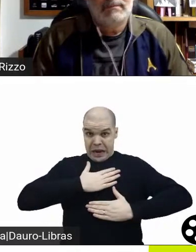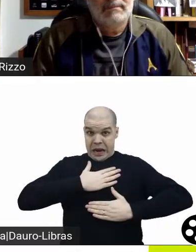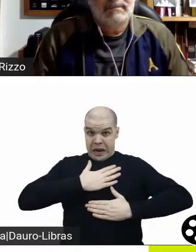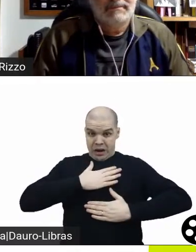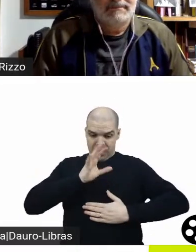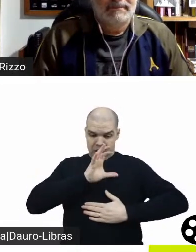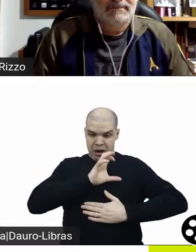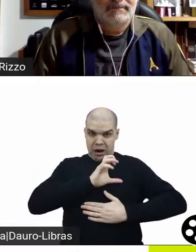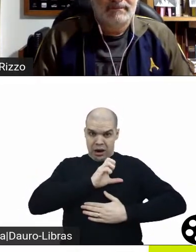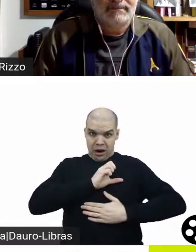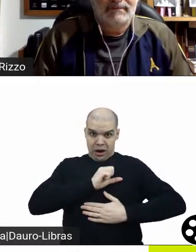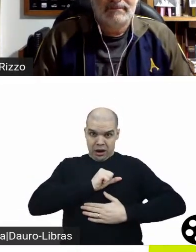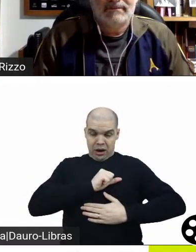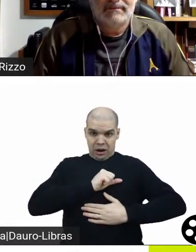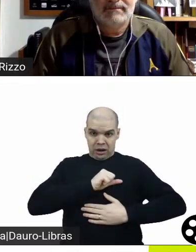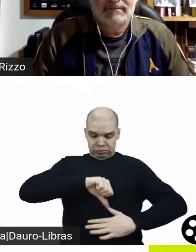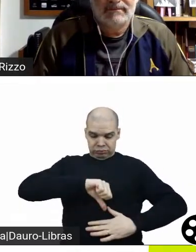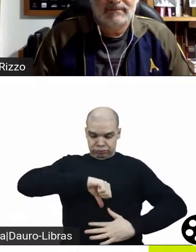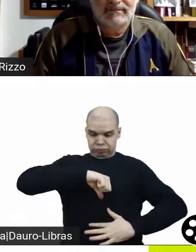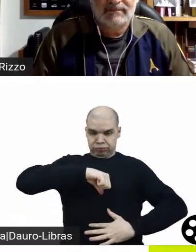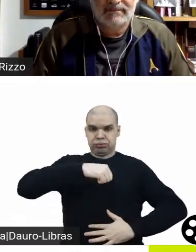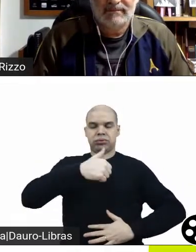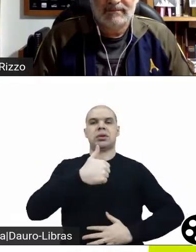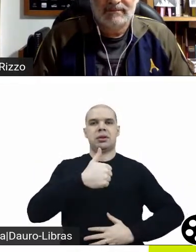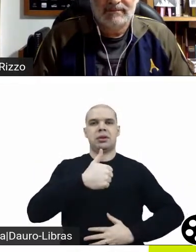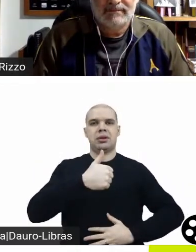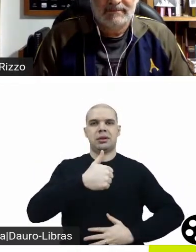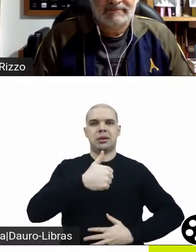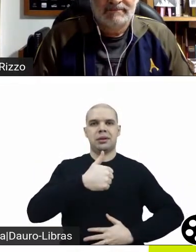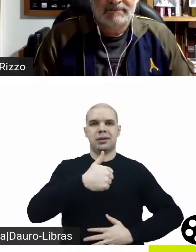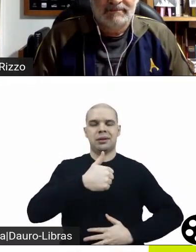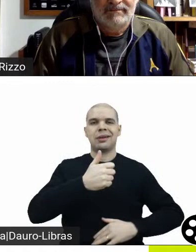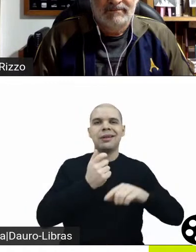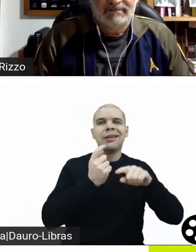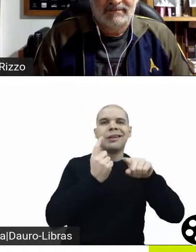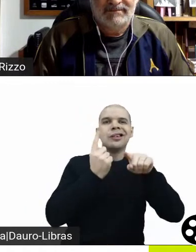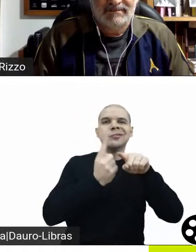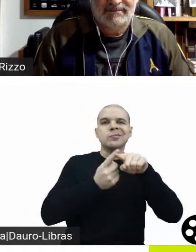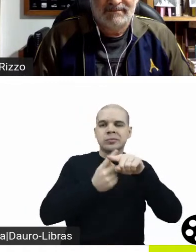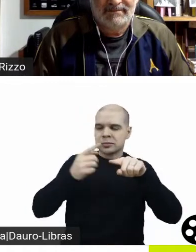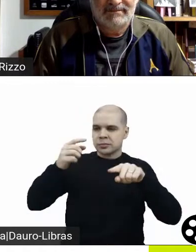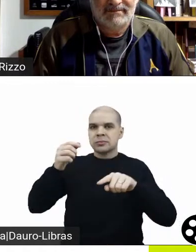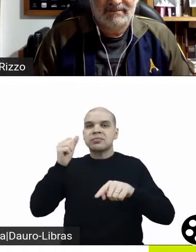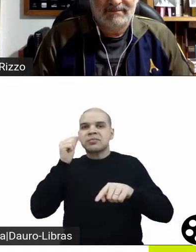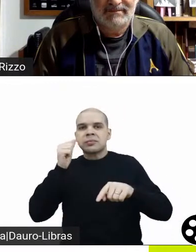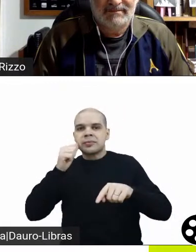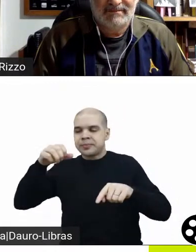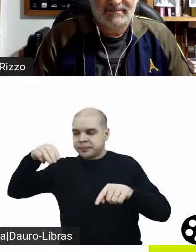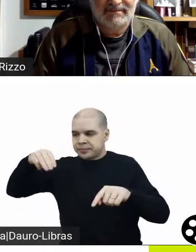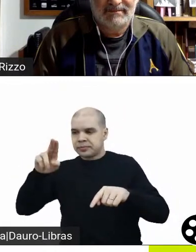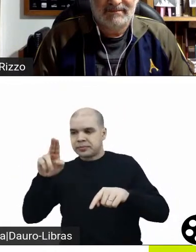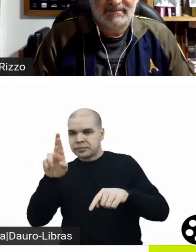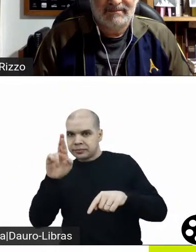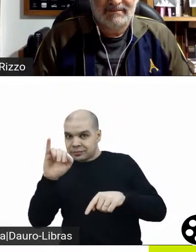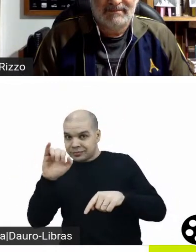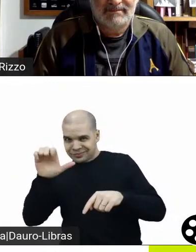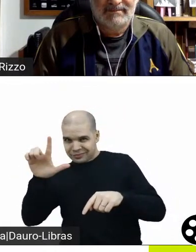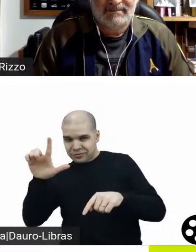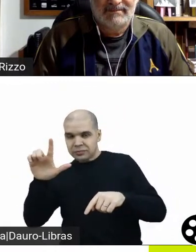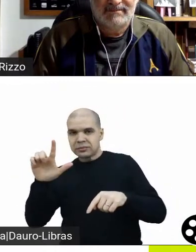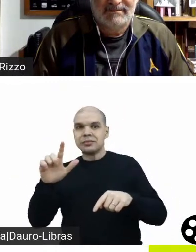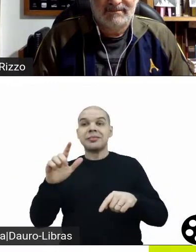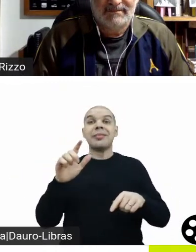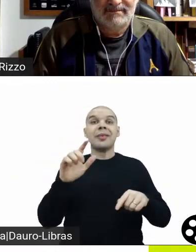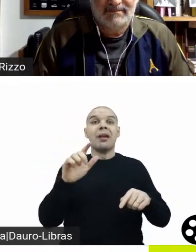enxerga na representação do espelho, que é o que falta Muriel, ou Mariel, que é o nome que ela se assume como o nome empoderado